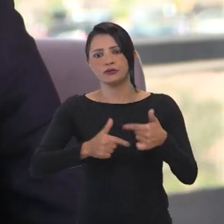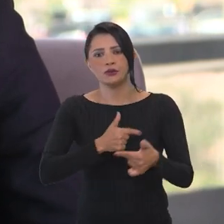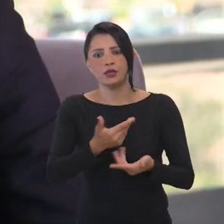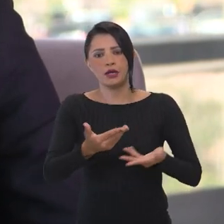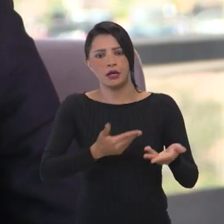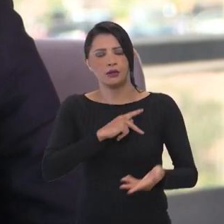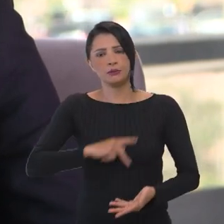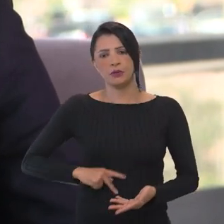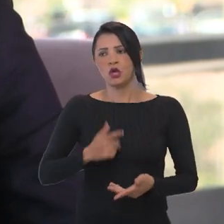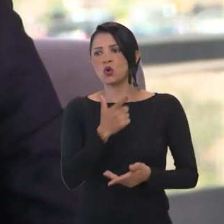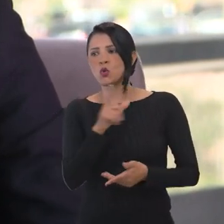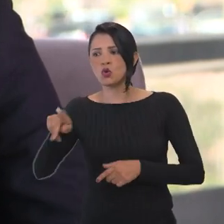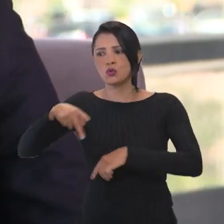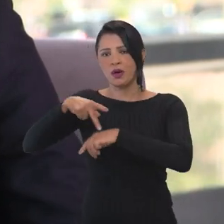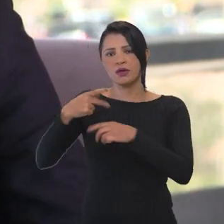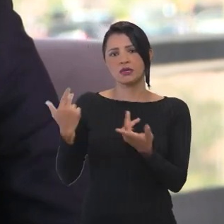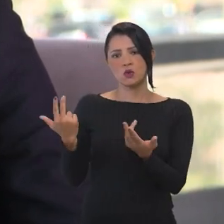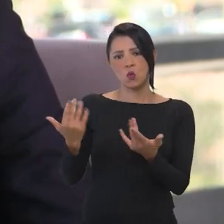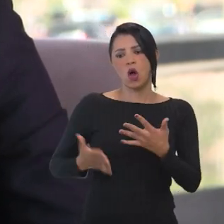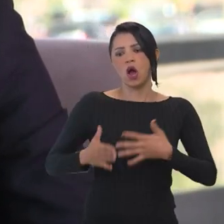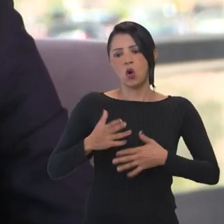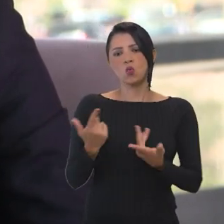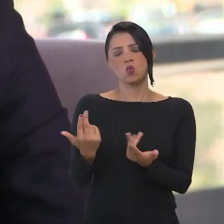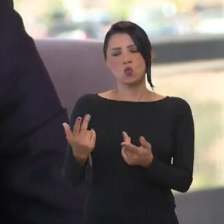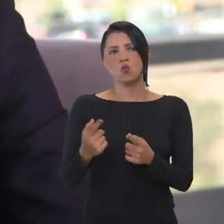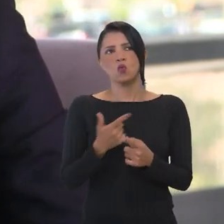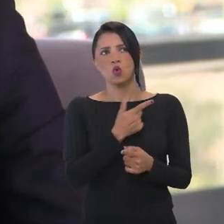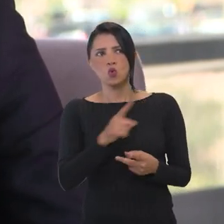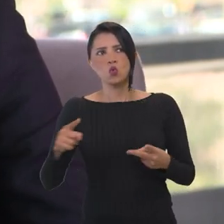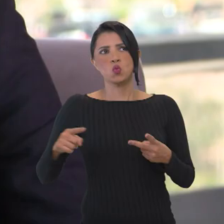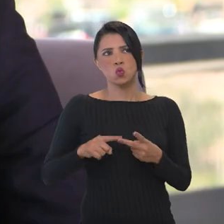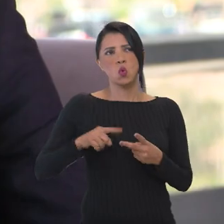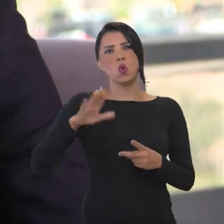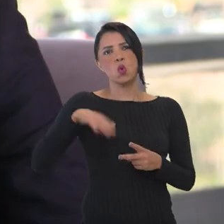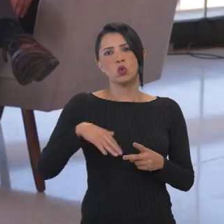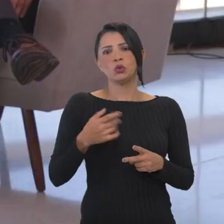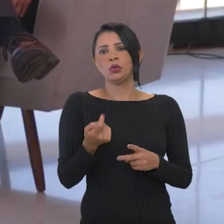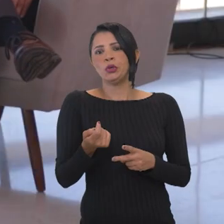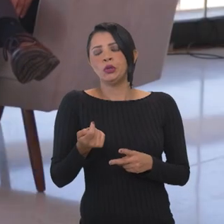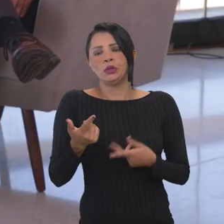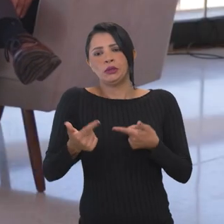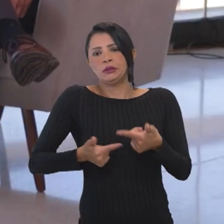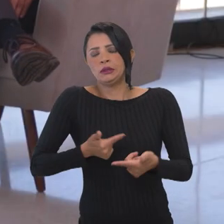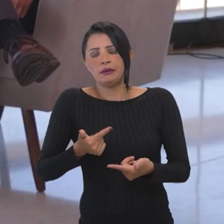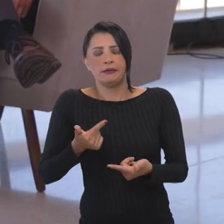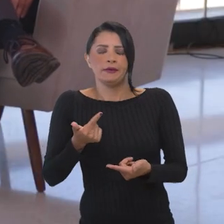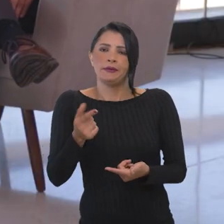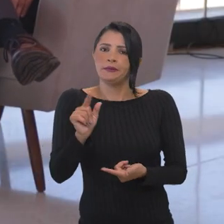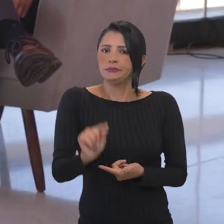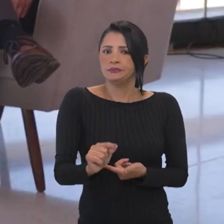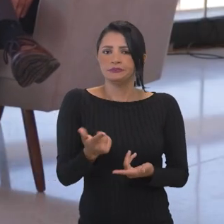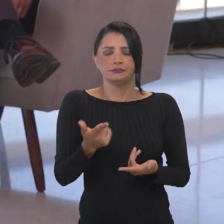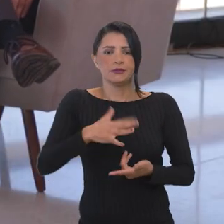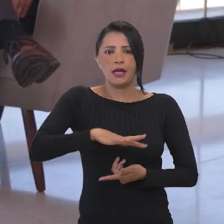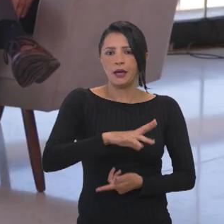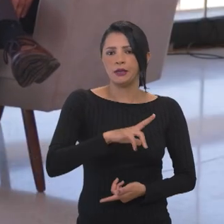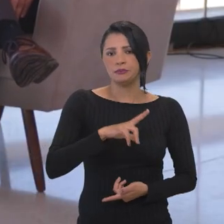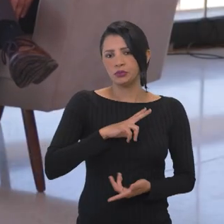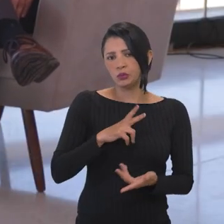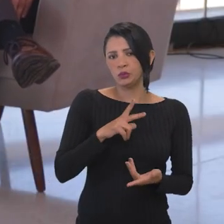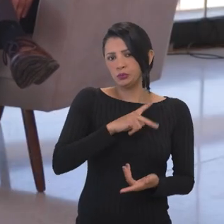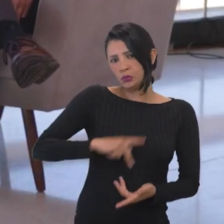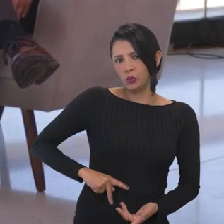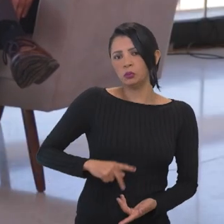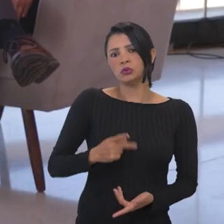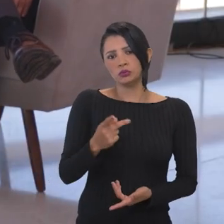Brasil em relação a outros países com o mesmo nível de desenvolvimento. Eu acho que um outro mito também é a baixa produtividade do setor público.